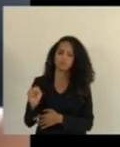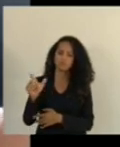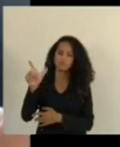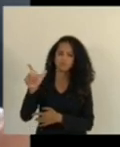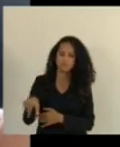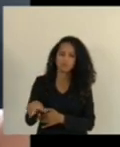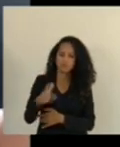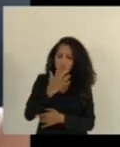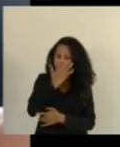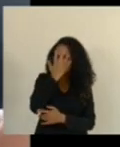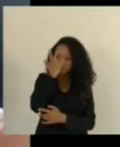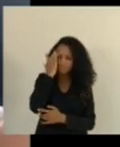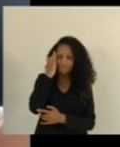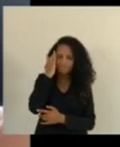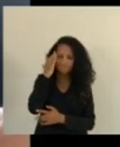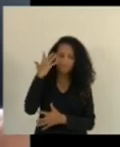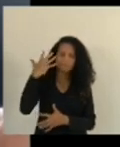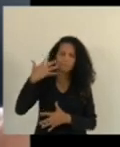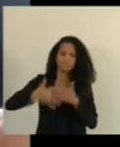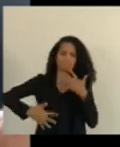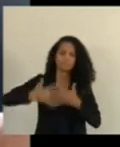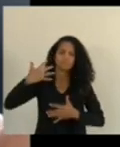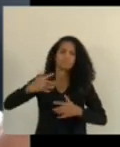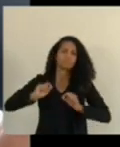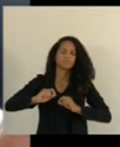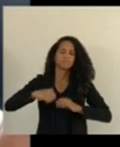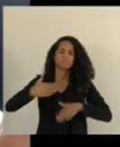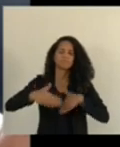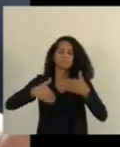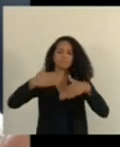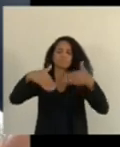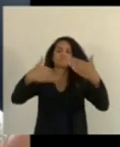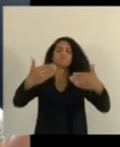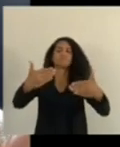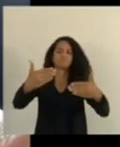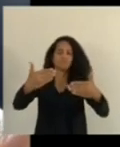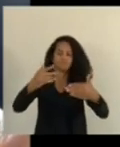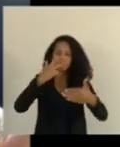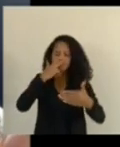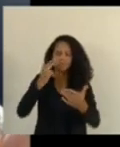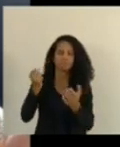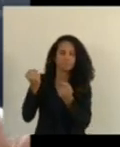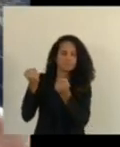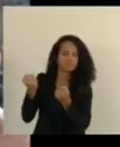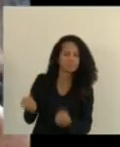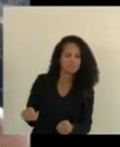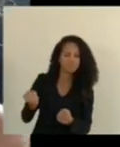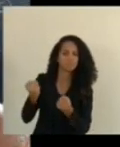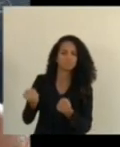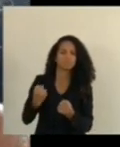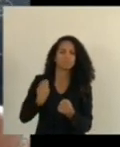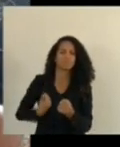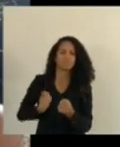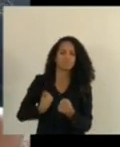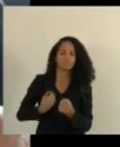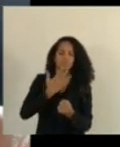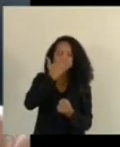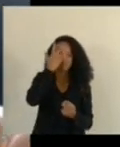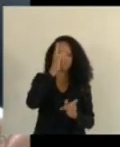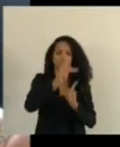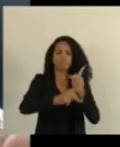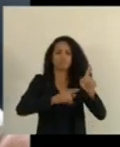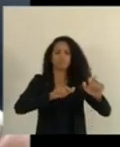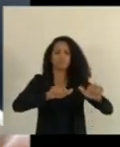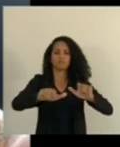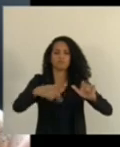pedra no sapato do desenvolvimento e um peso na vida do povo trabalhador do nosso